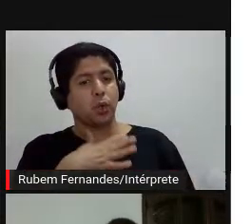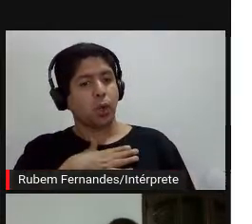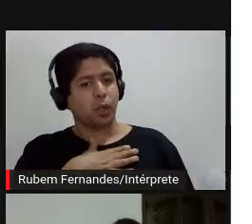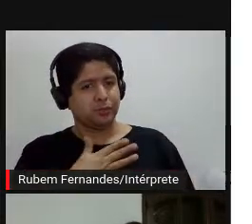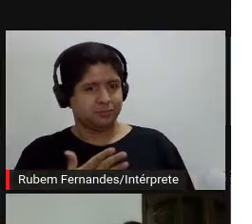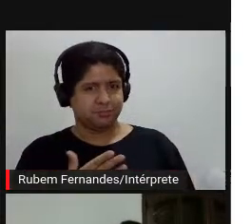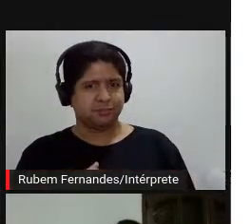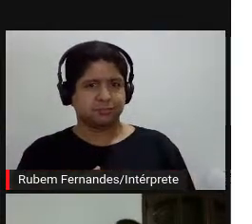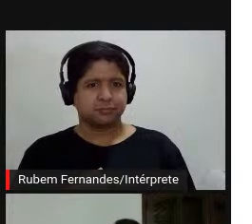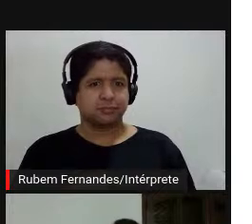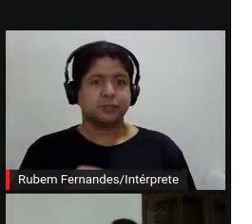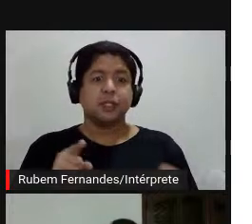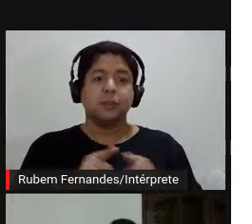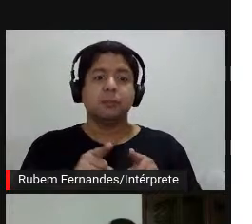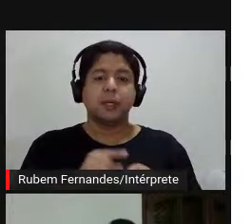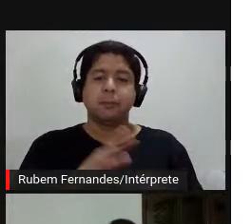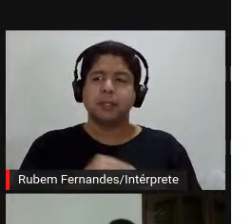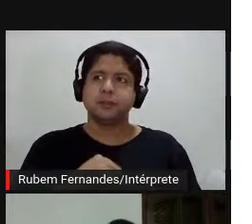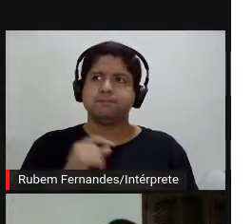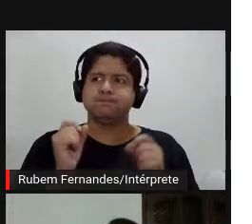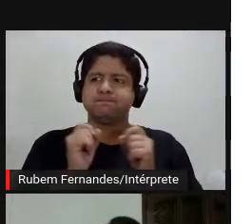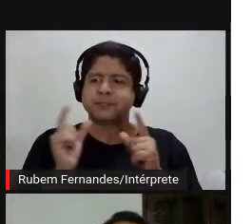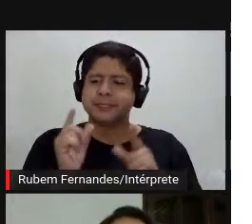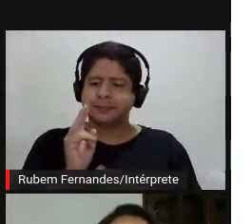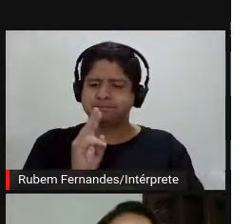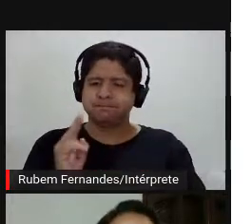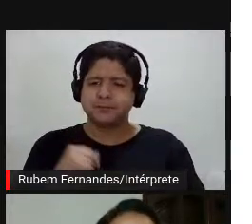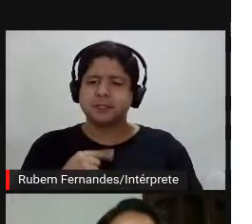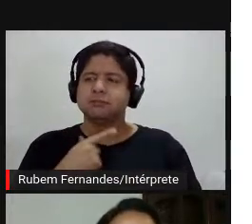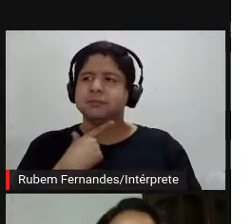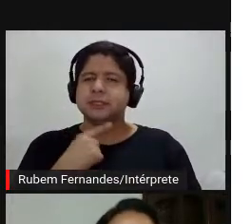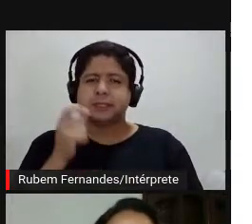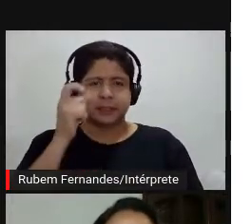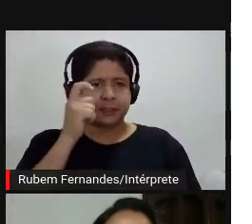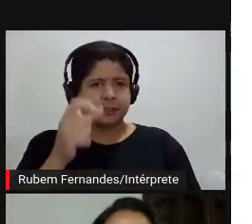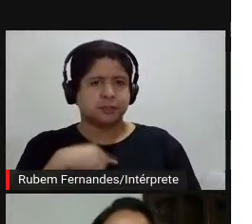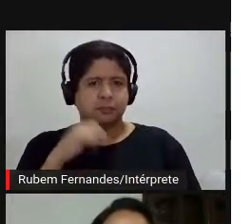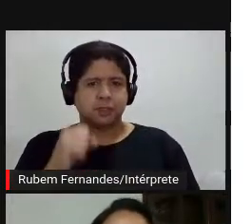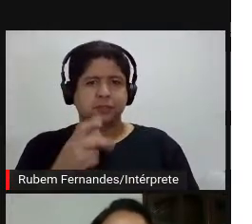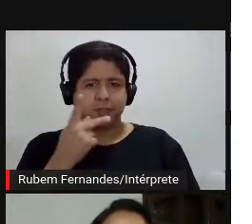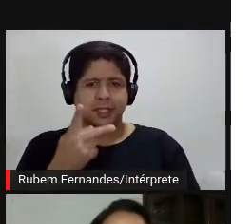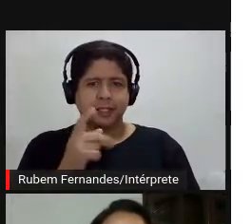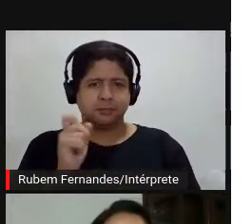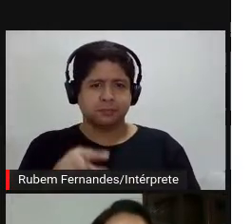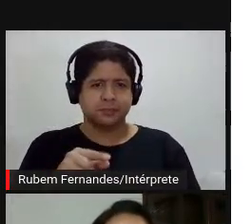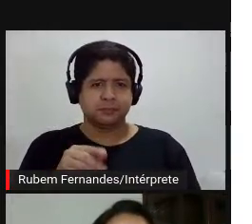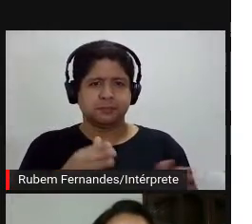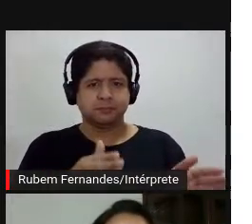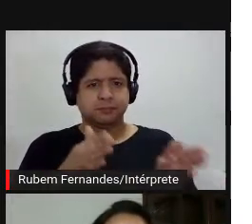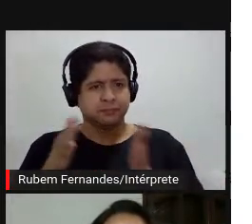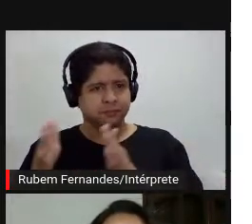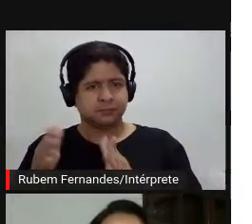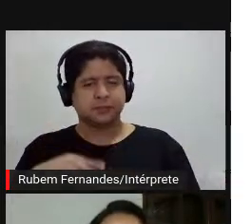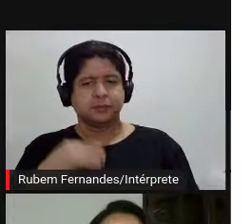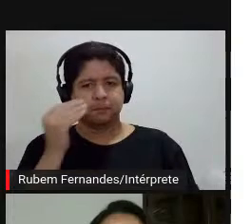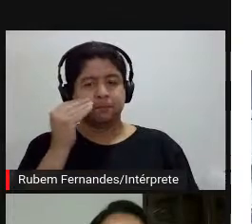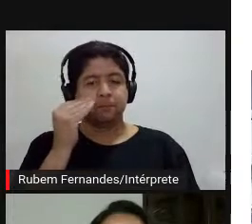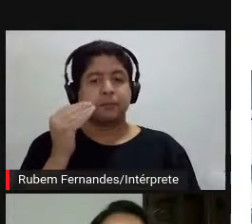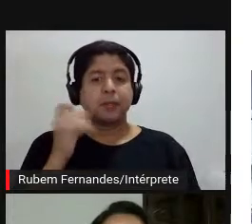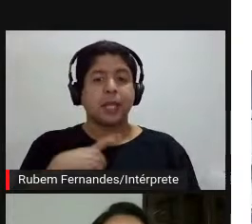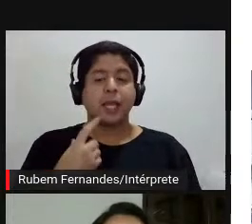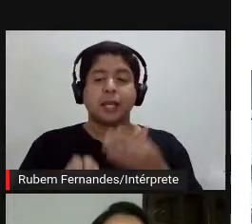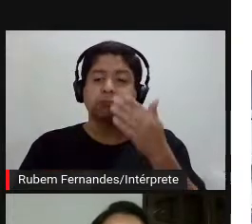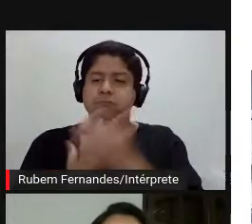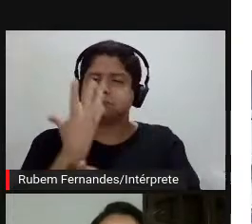até que isso despertou um interesse meu em, eu acho que eu posso passar daqui, em investigar esse tipo de produção.